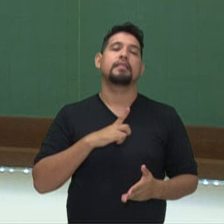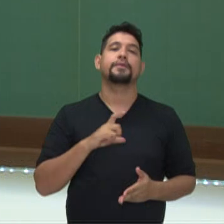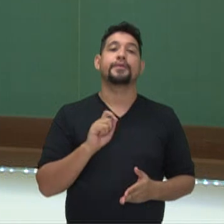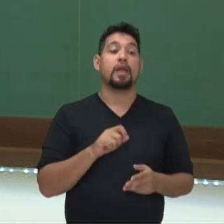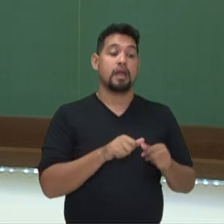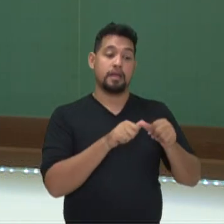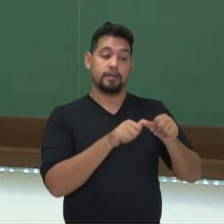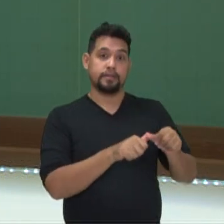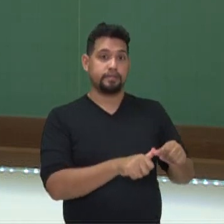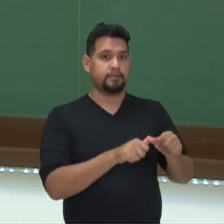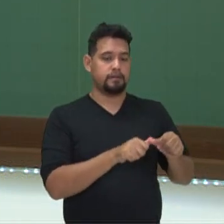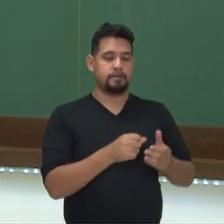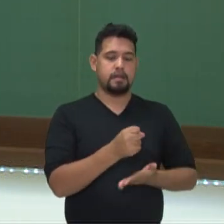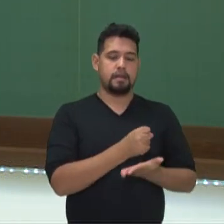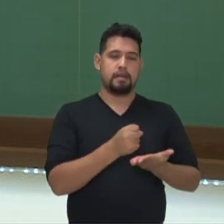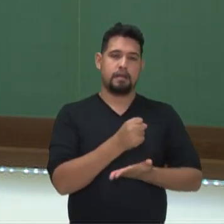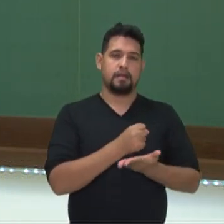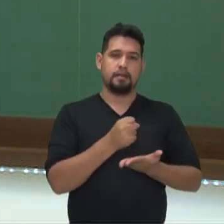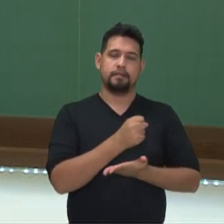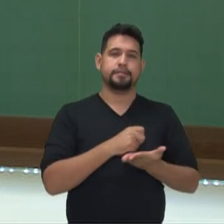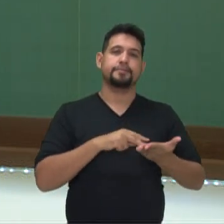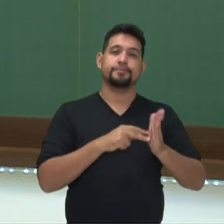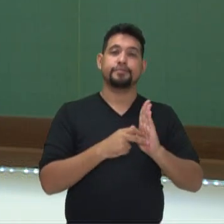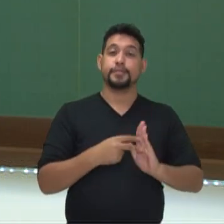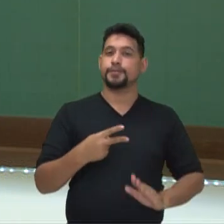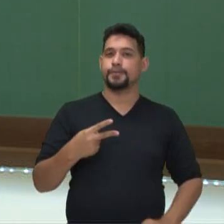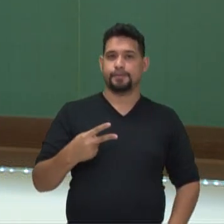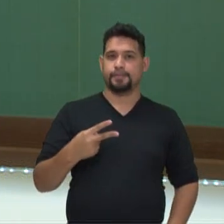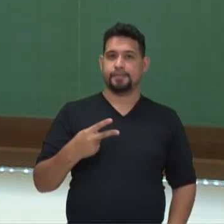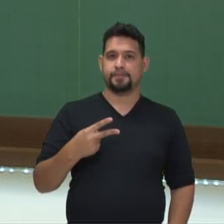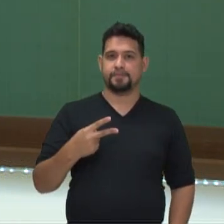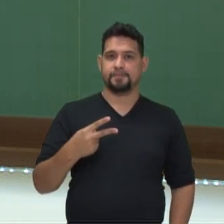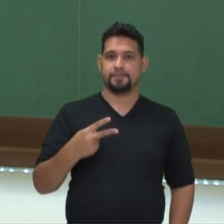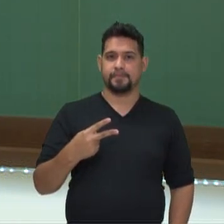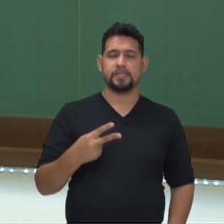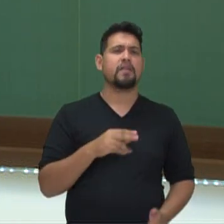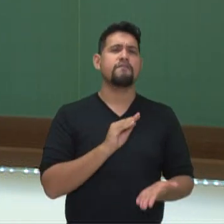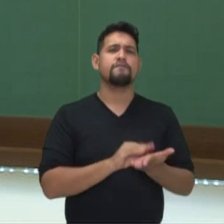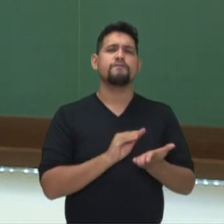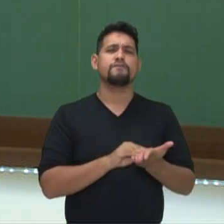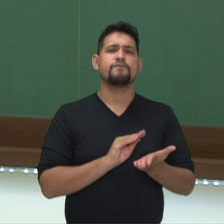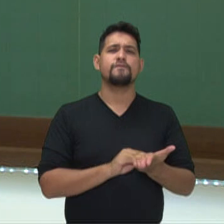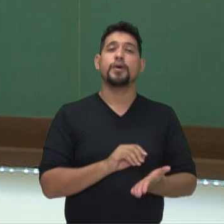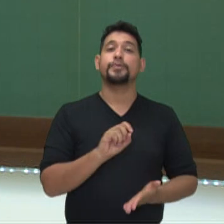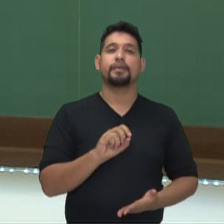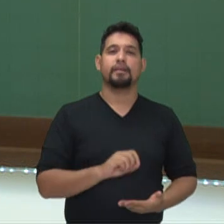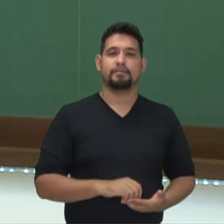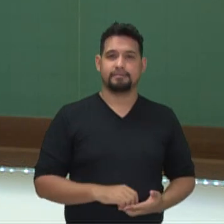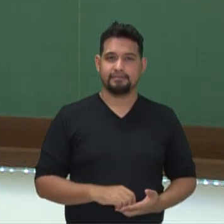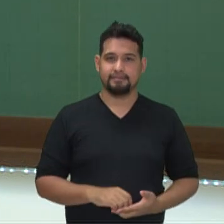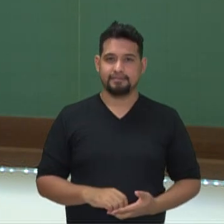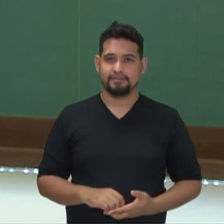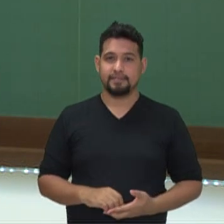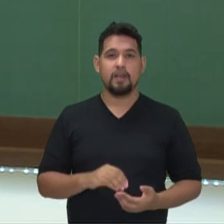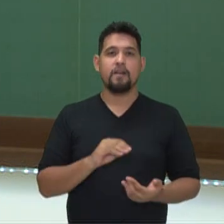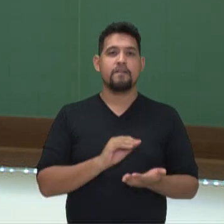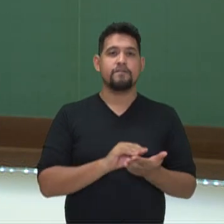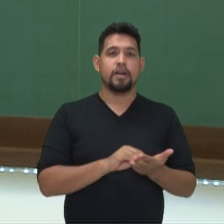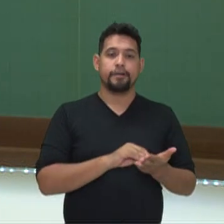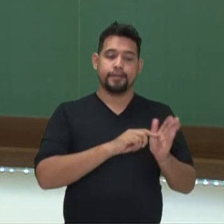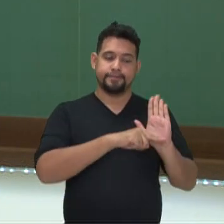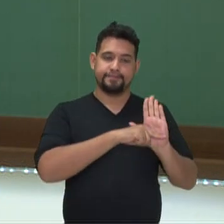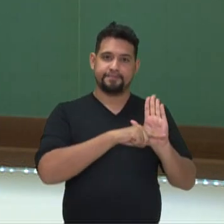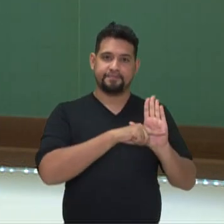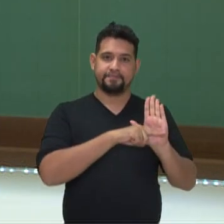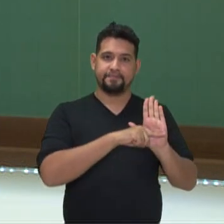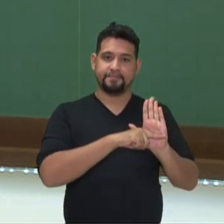nós mantemos a base que é 2, que ficou faltando então um sinalzinho de menos,